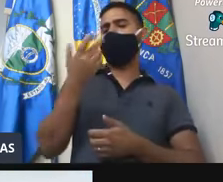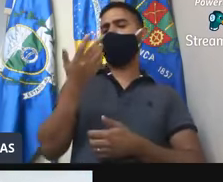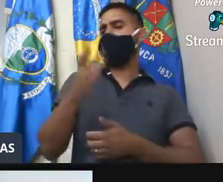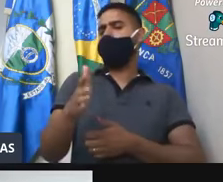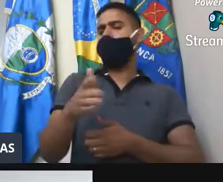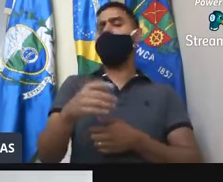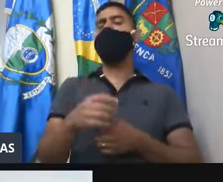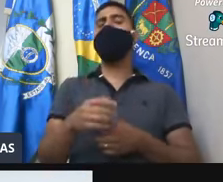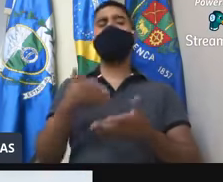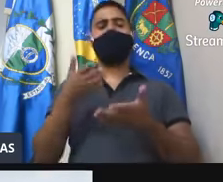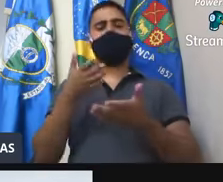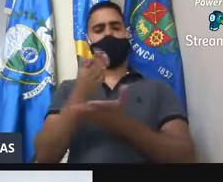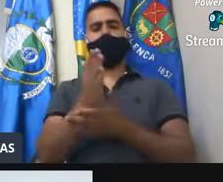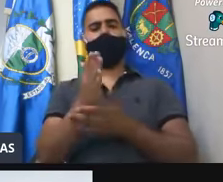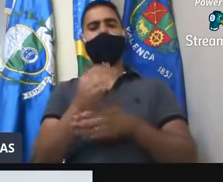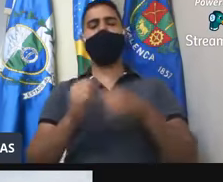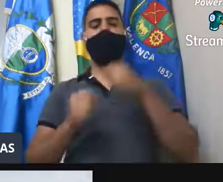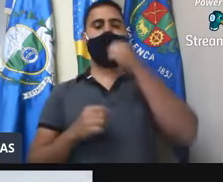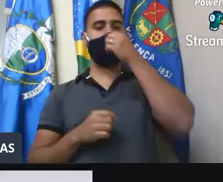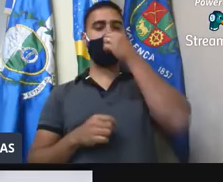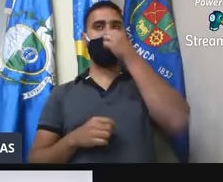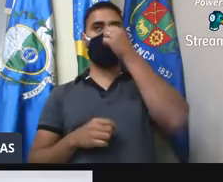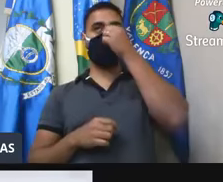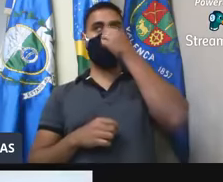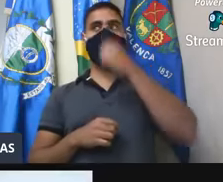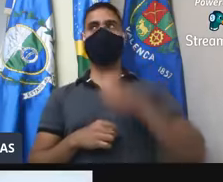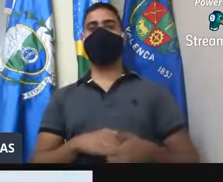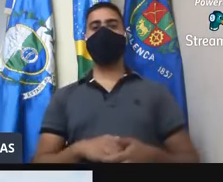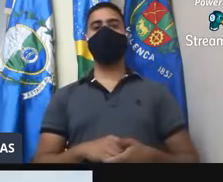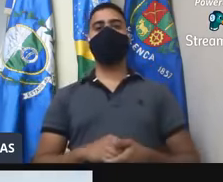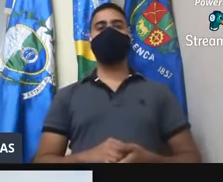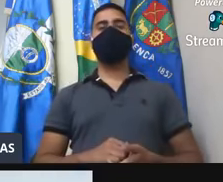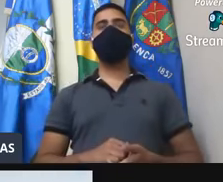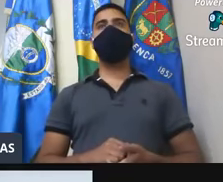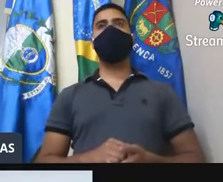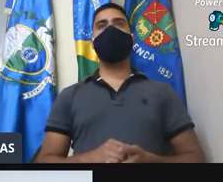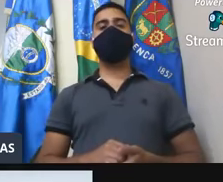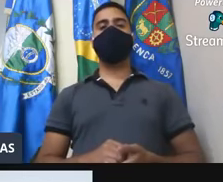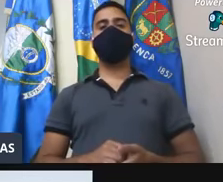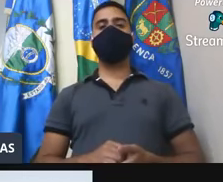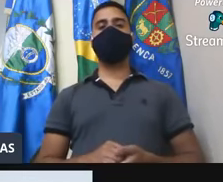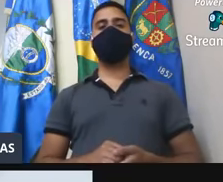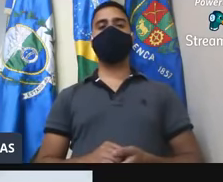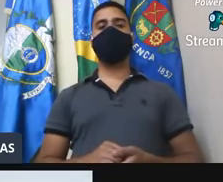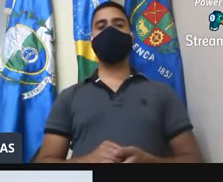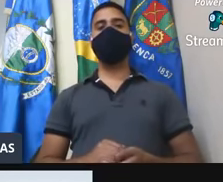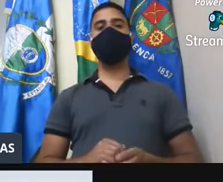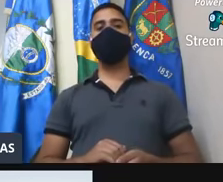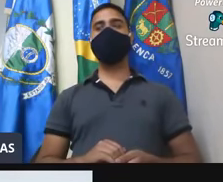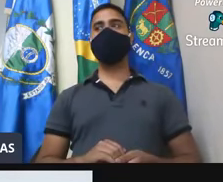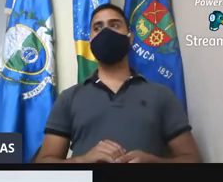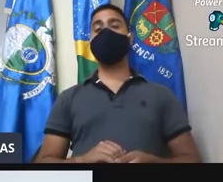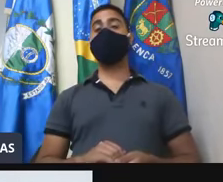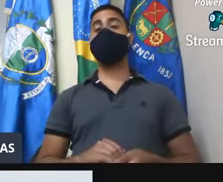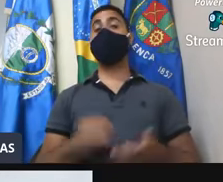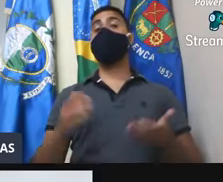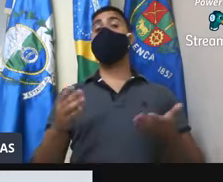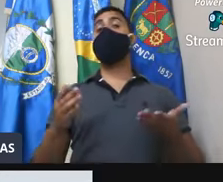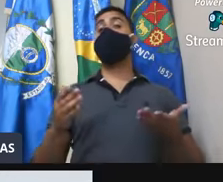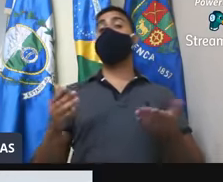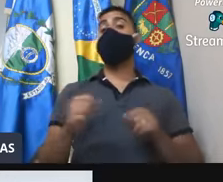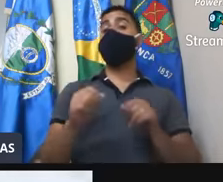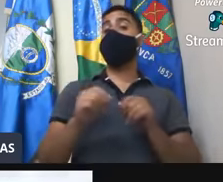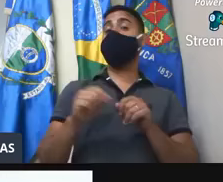oponha a dispensa aprovada. Vamos agora sempre feito pelo vereador